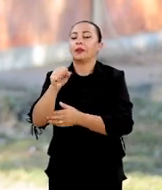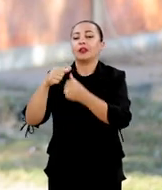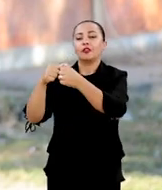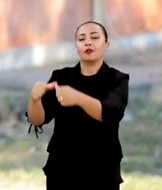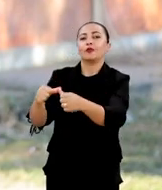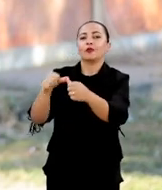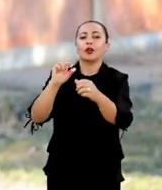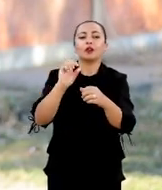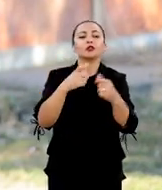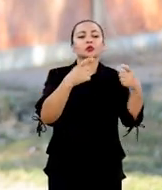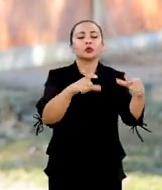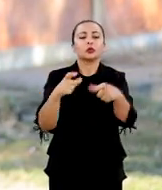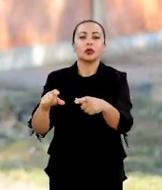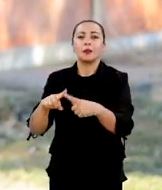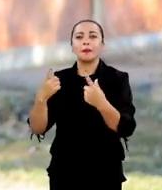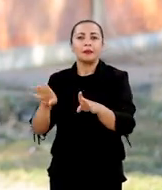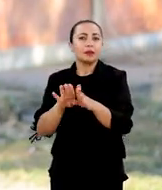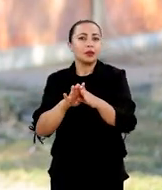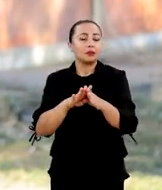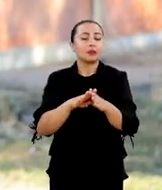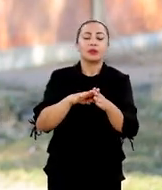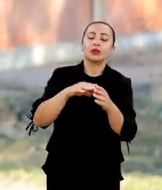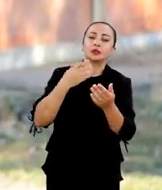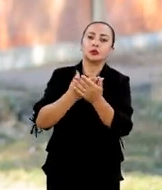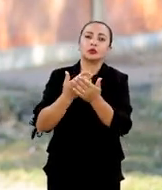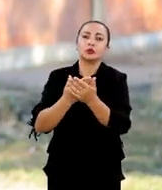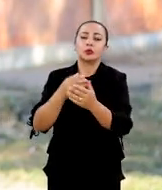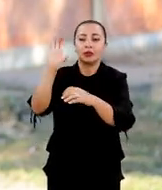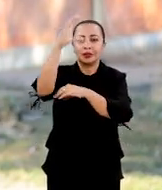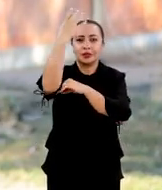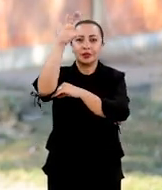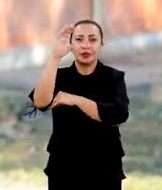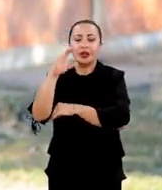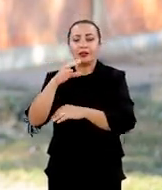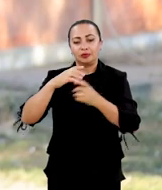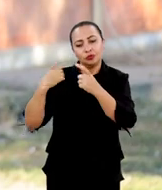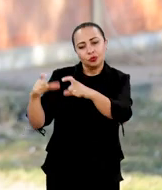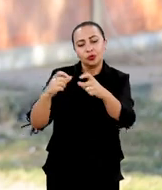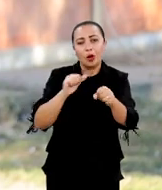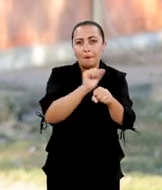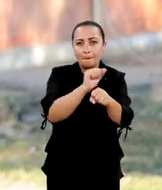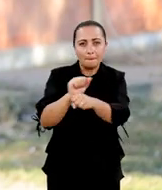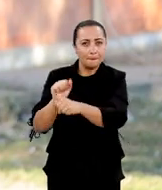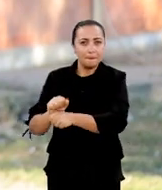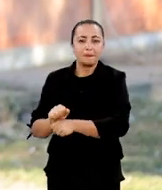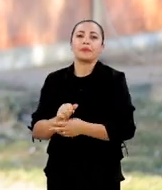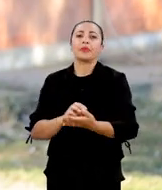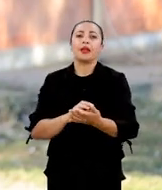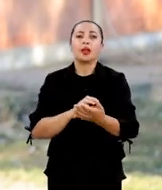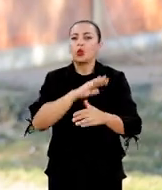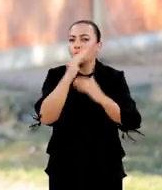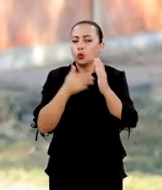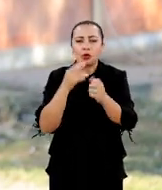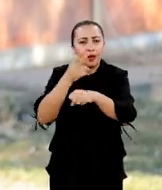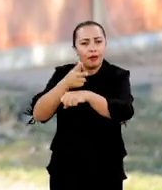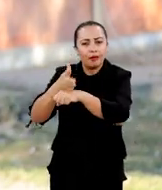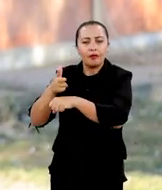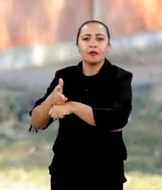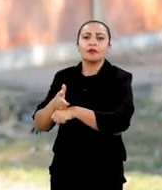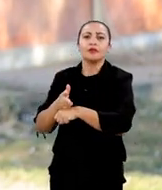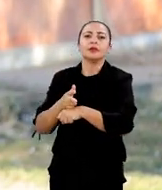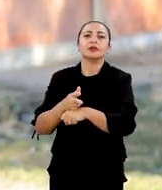satélites de posicionamento. Mas, também, a gente estuda satélites geostacionários. Todas essas interferências são